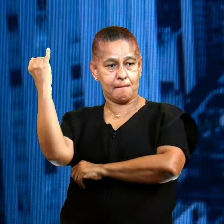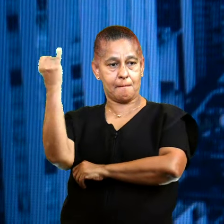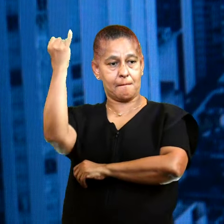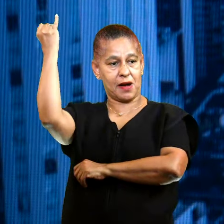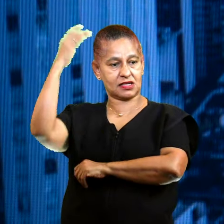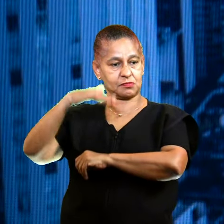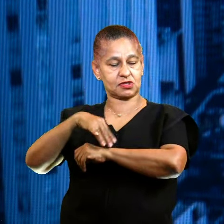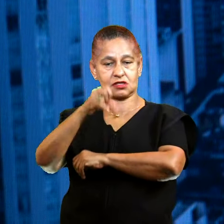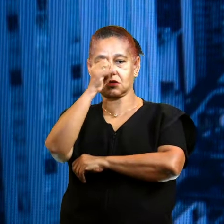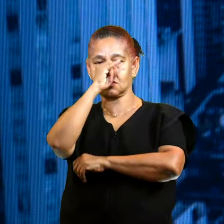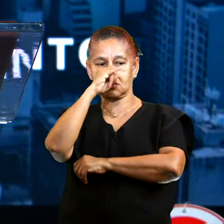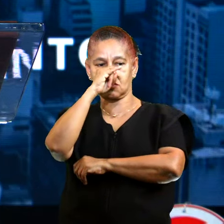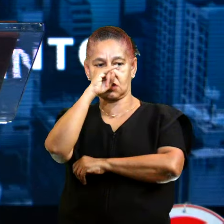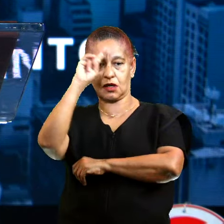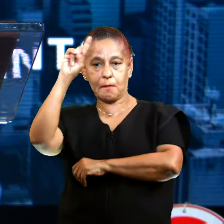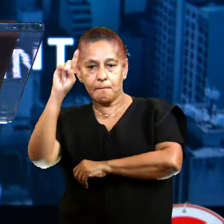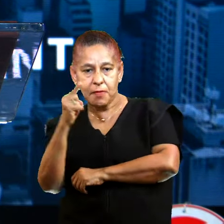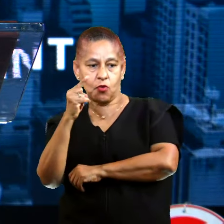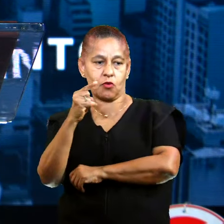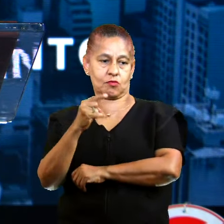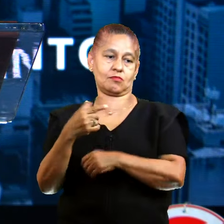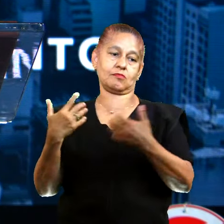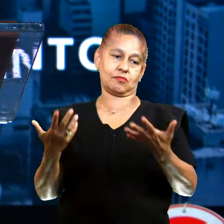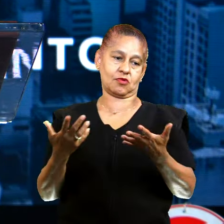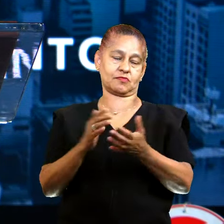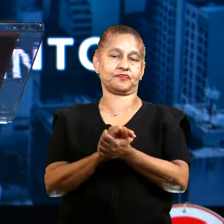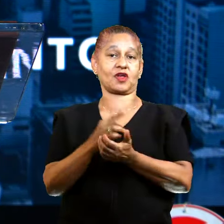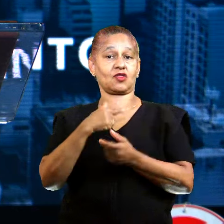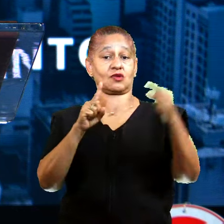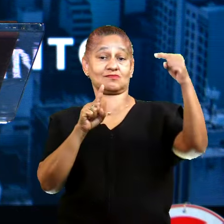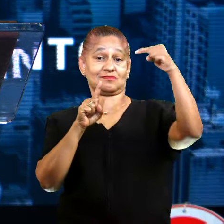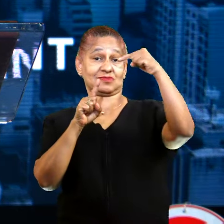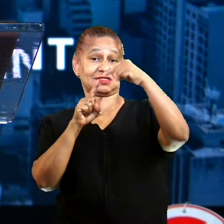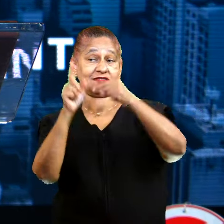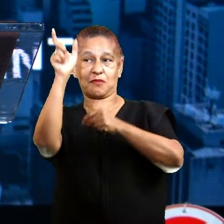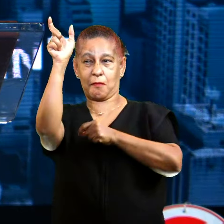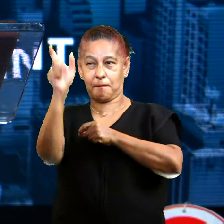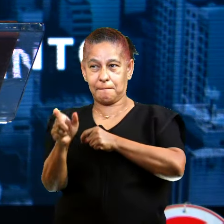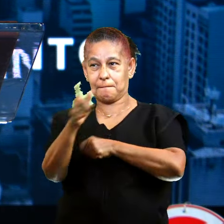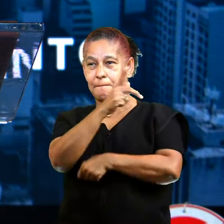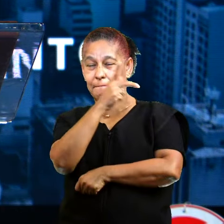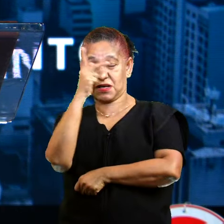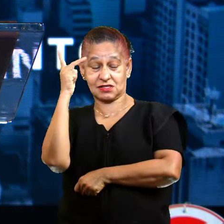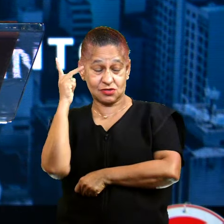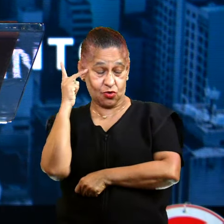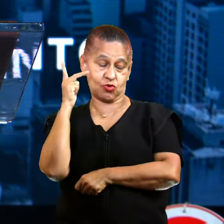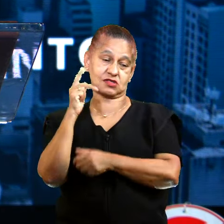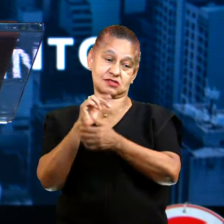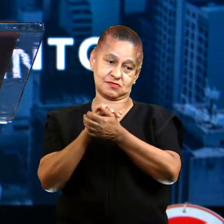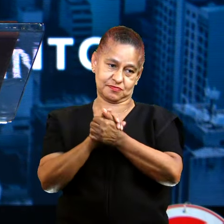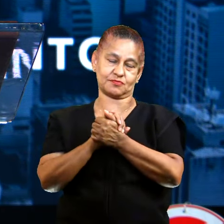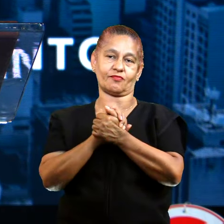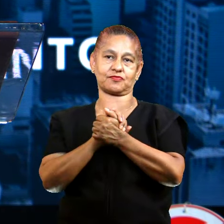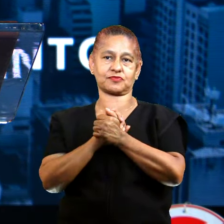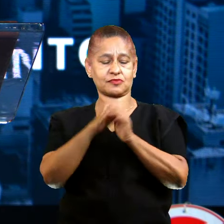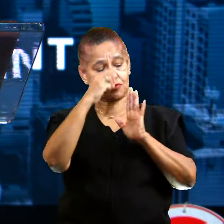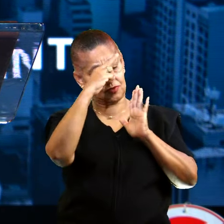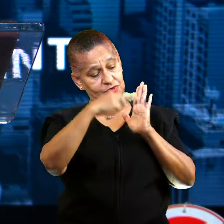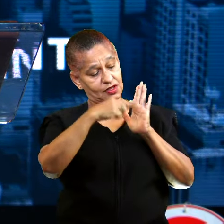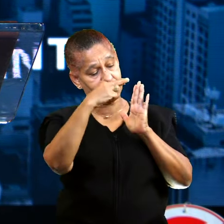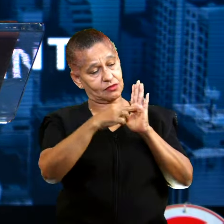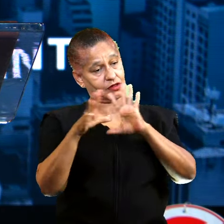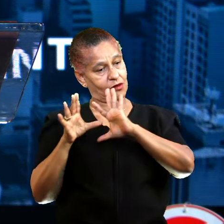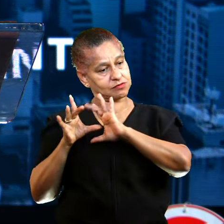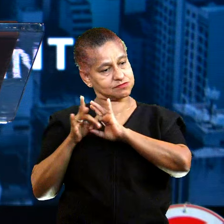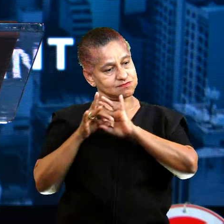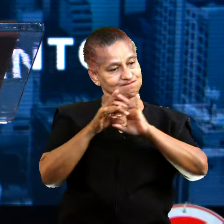O nosso alvo é gente, é pessoa. E é interessante que quando a gente olha para esse contexto de Marcos,